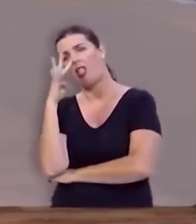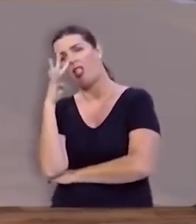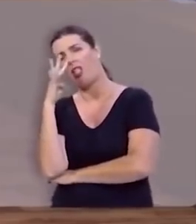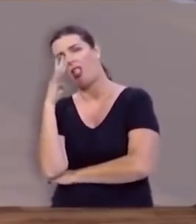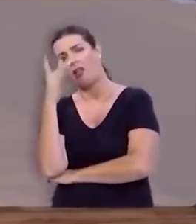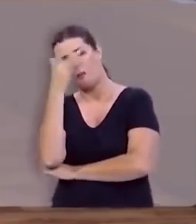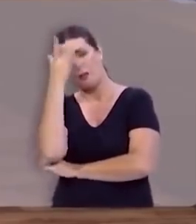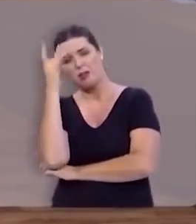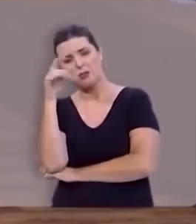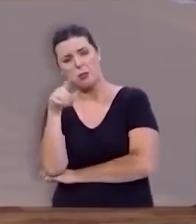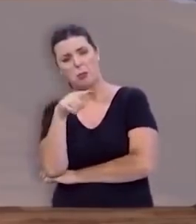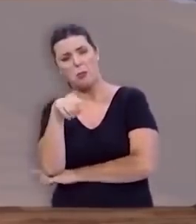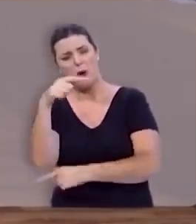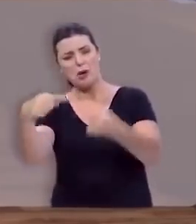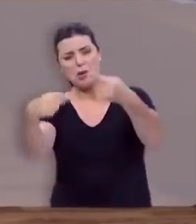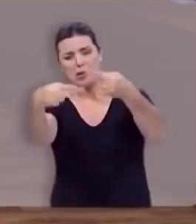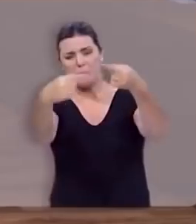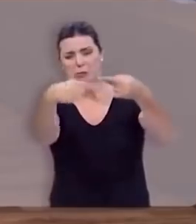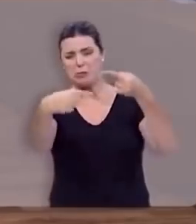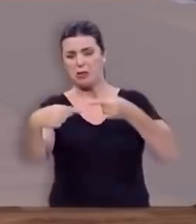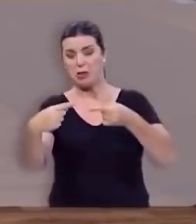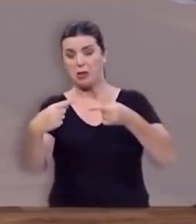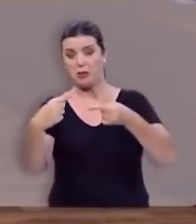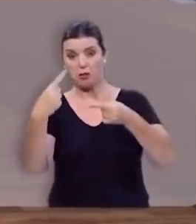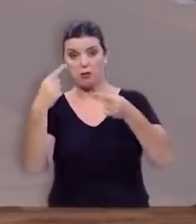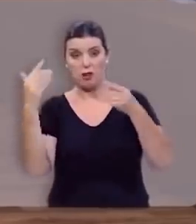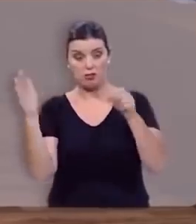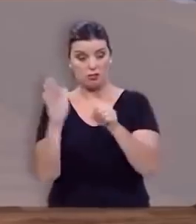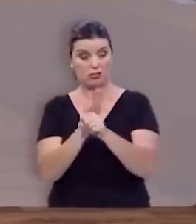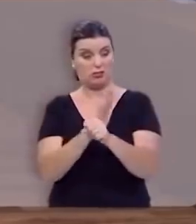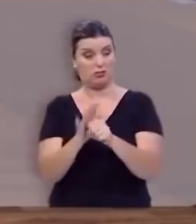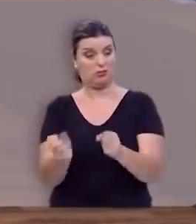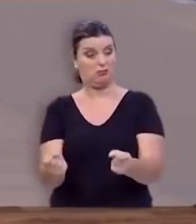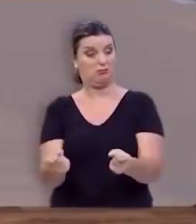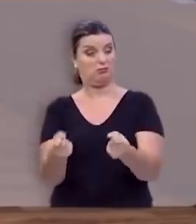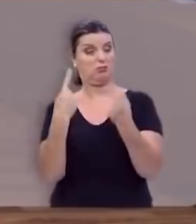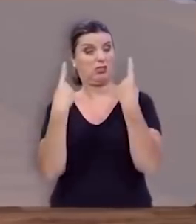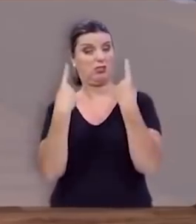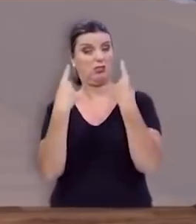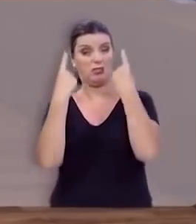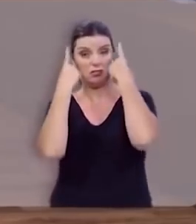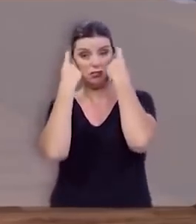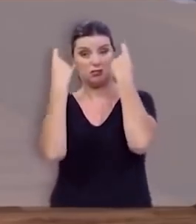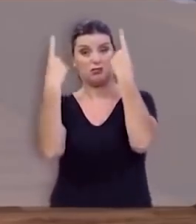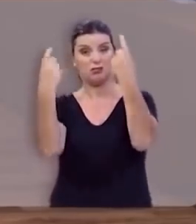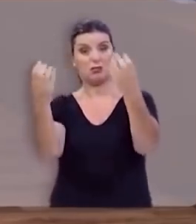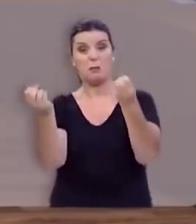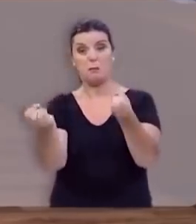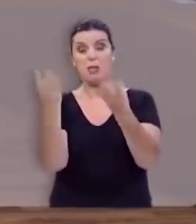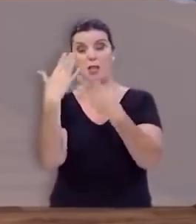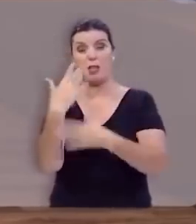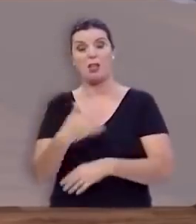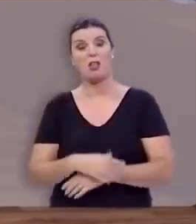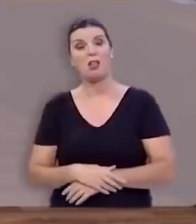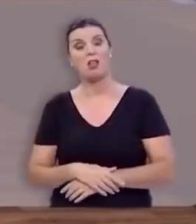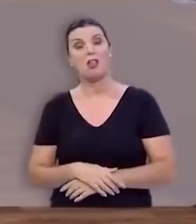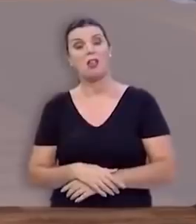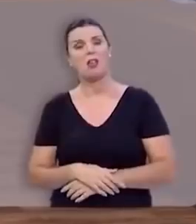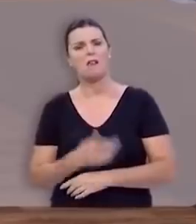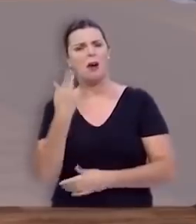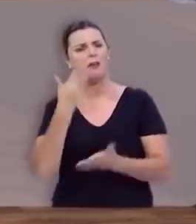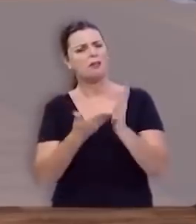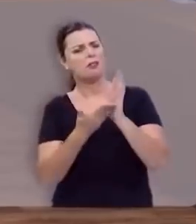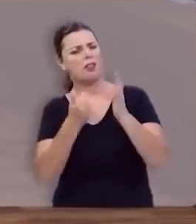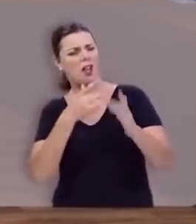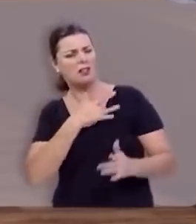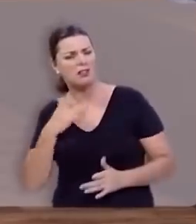ficar dando ouvidos aos críticos, eles vão entulhar seus ouvidos, eles vão atormentar a sua alma, eles vão tirar sua